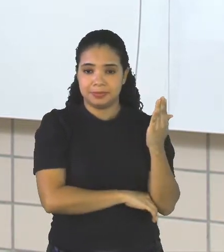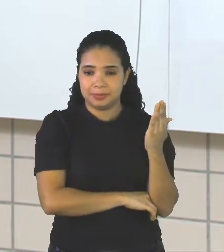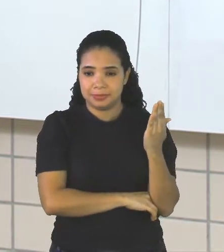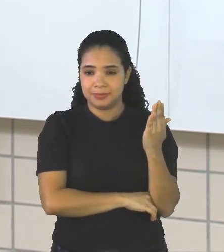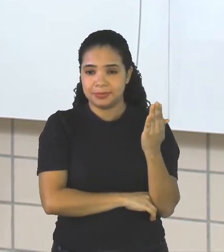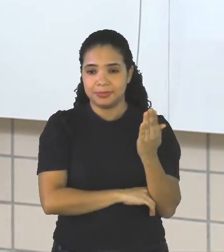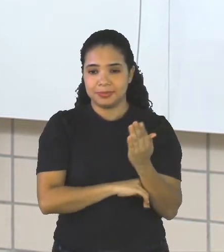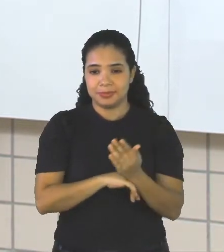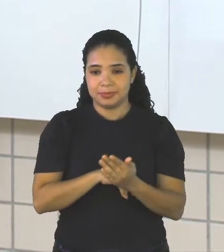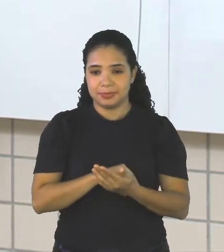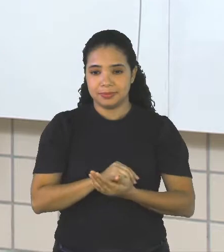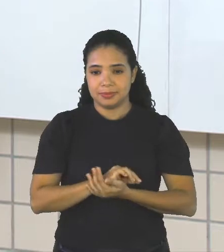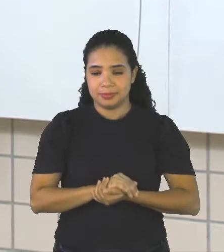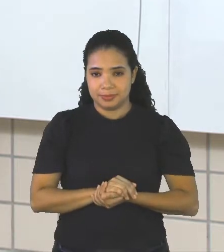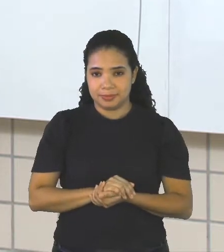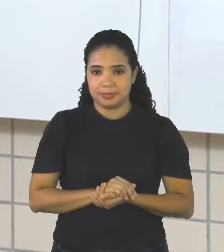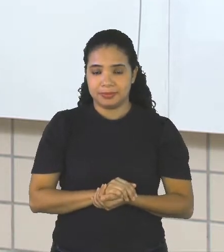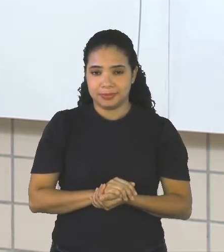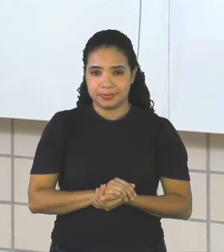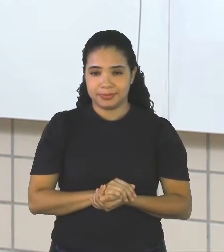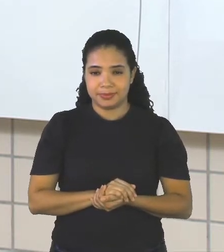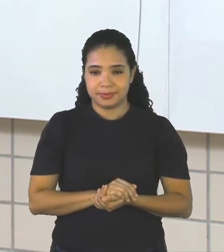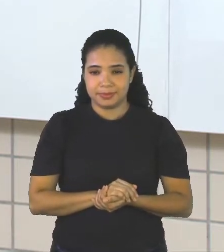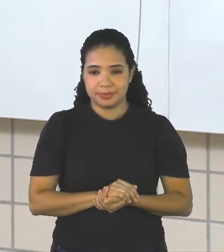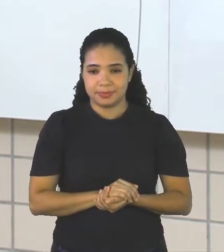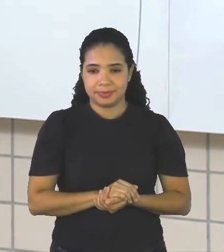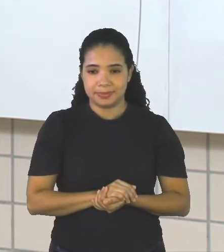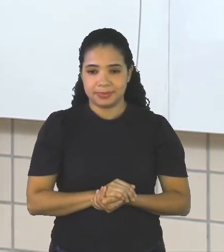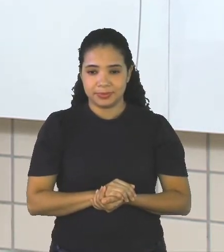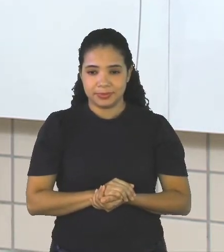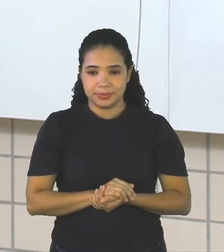It's Camera Camera